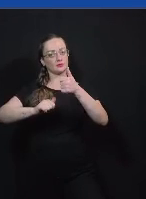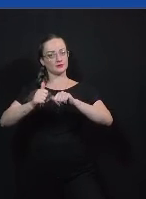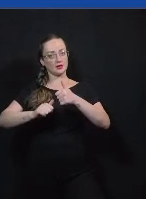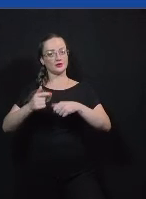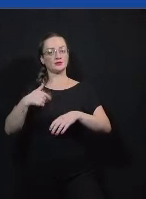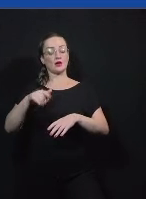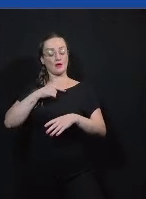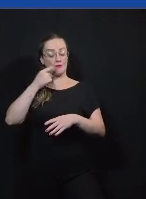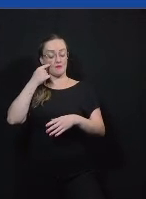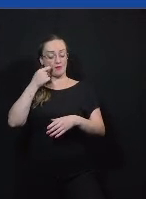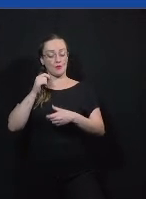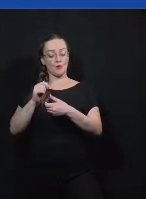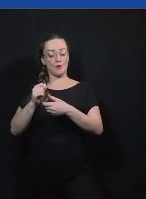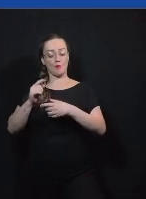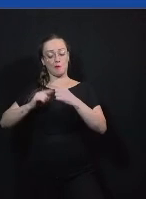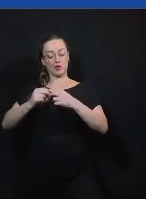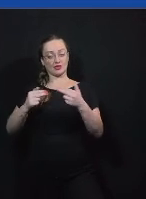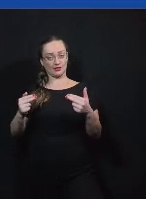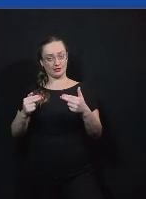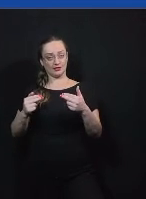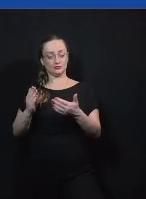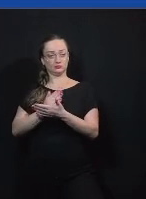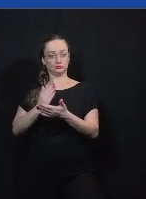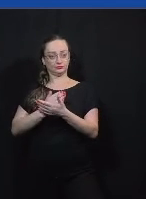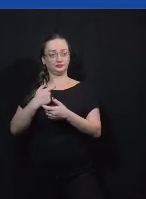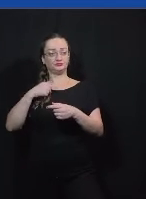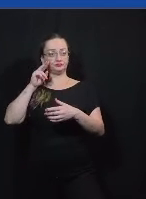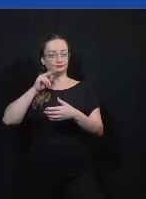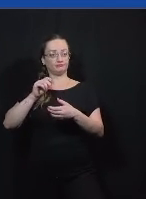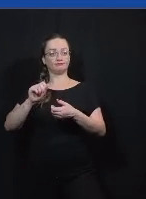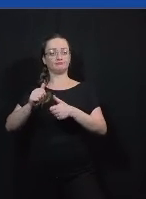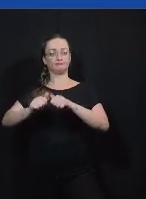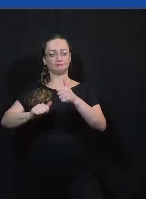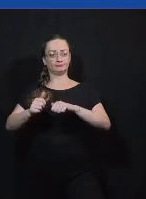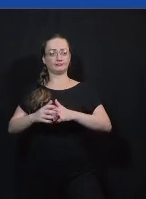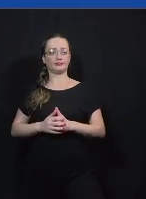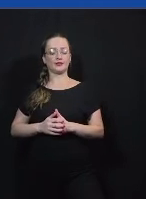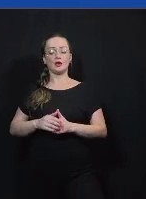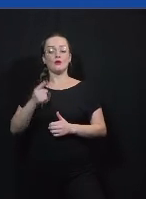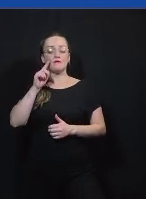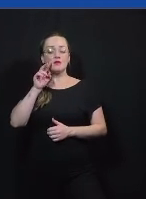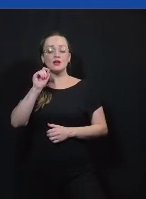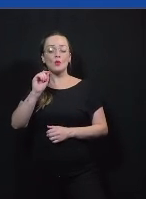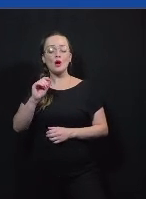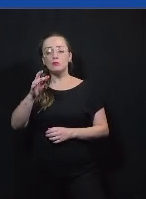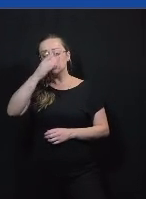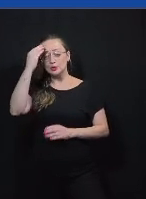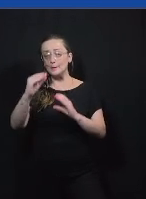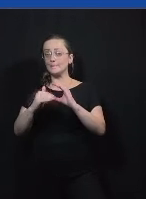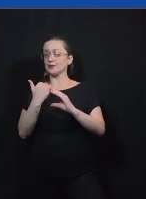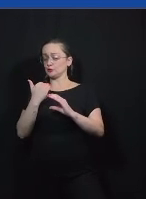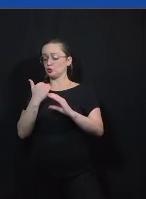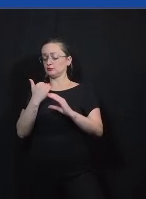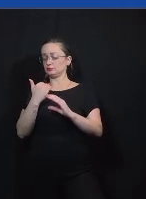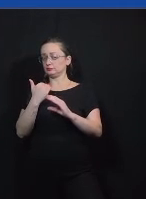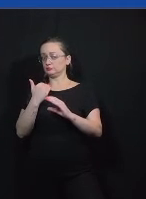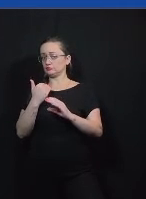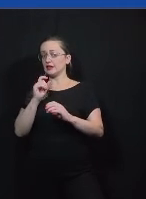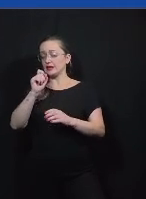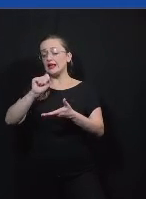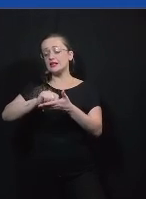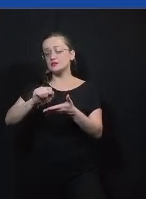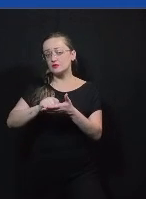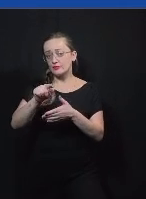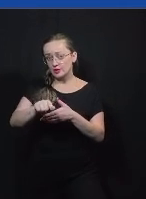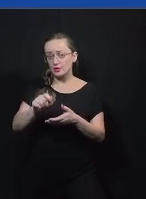material quem é que está falando de onde é que veio essa informação e não só quem é que me mandou essa informação de onde veio porque muito